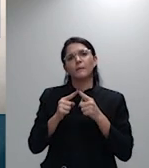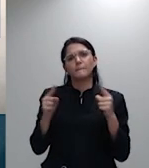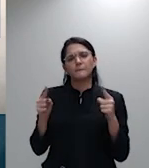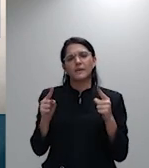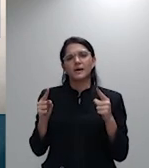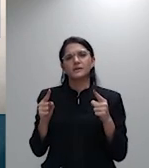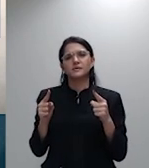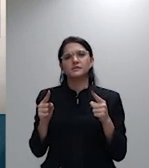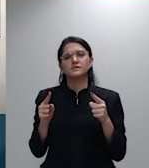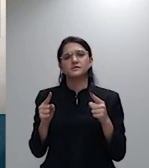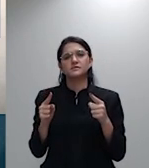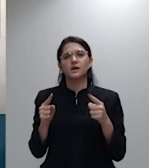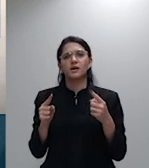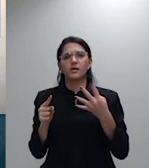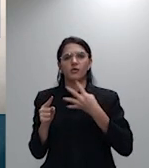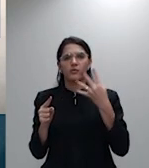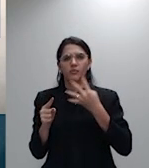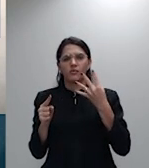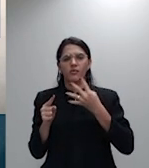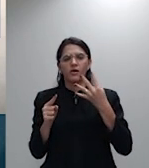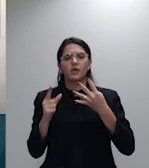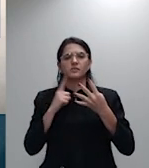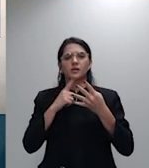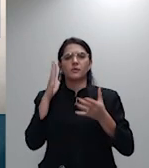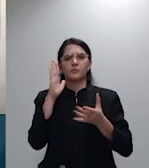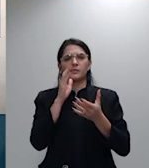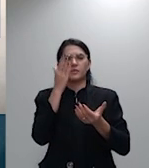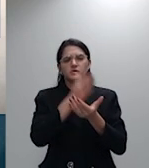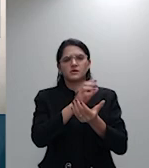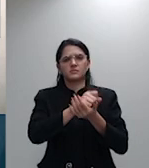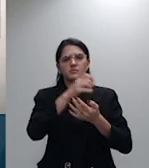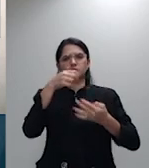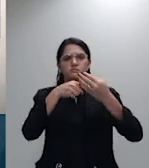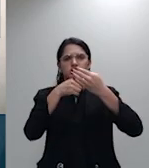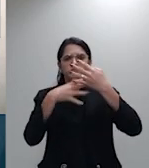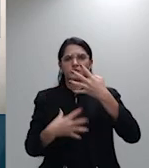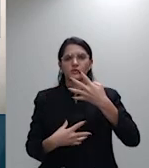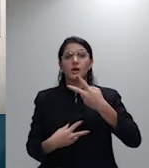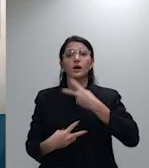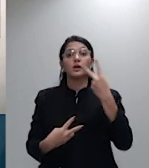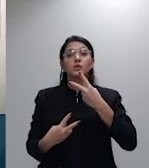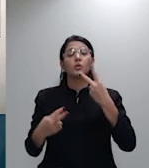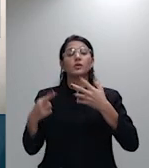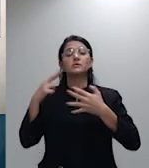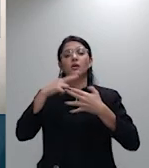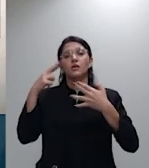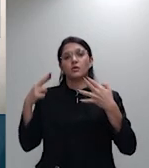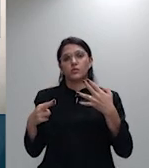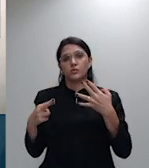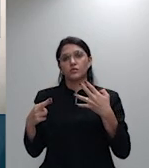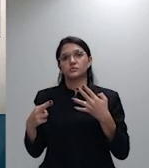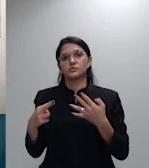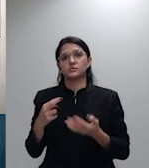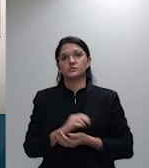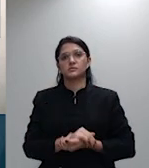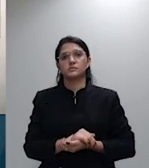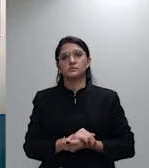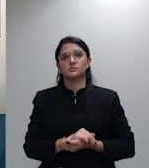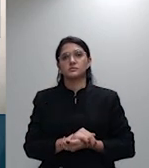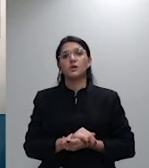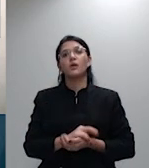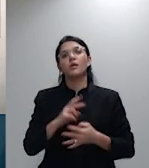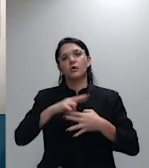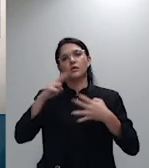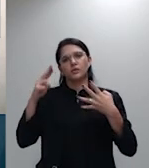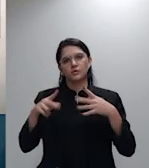declaração em dois recursos recursos também repetitivos eu chamo a julgamento então os